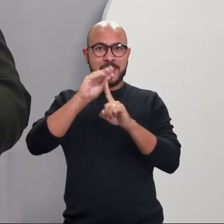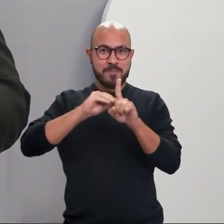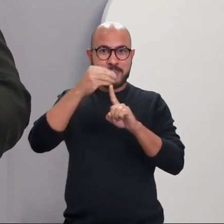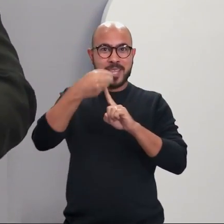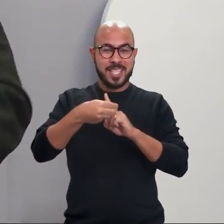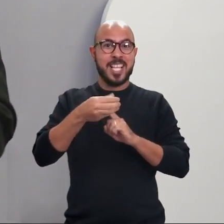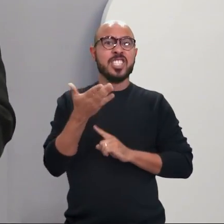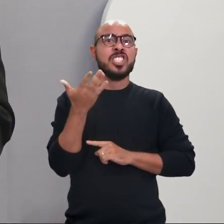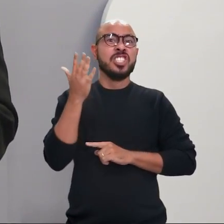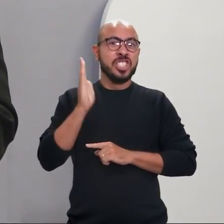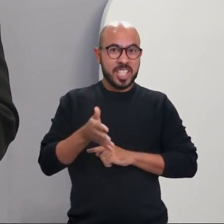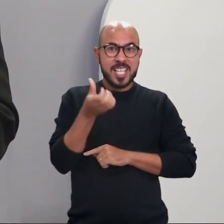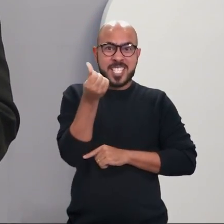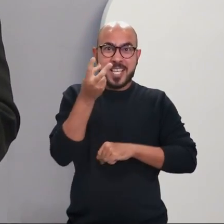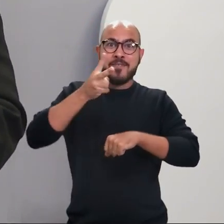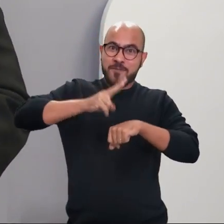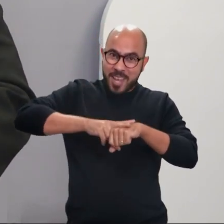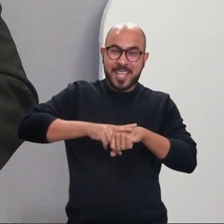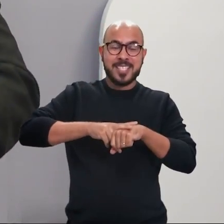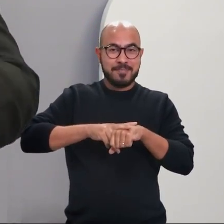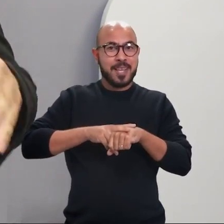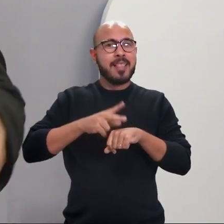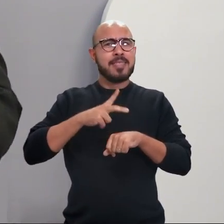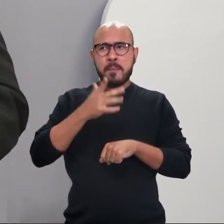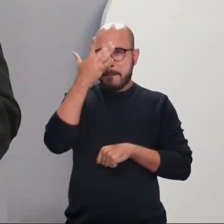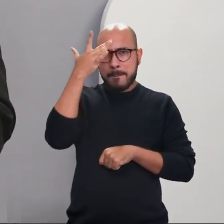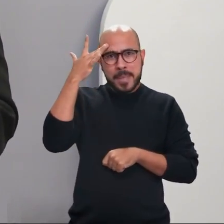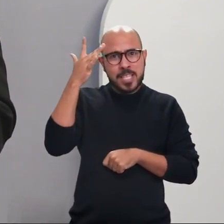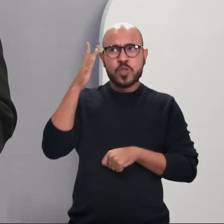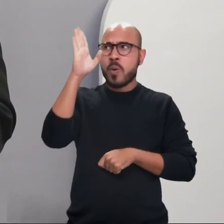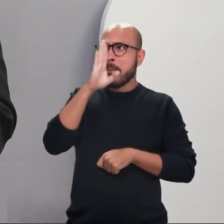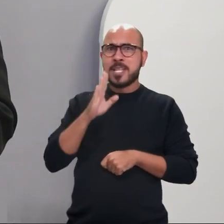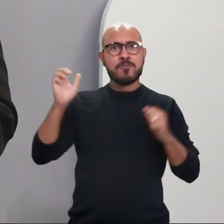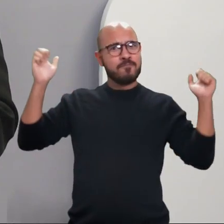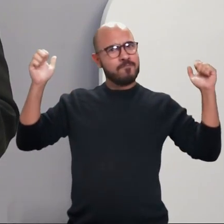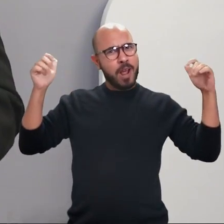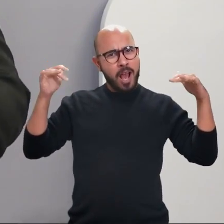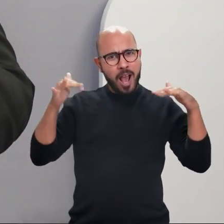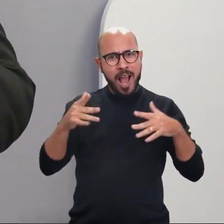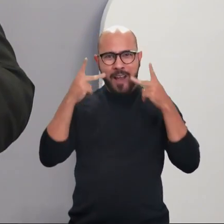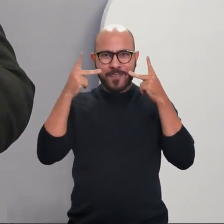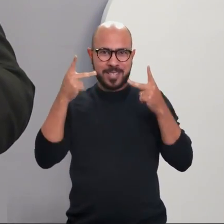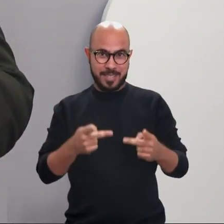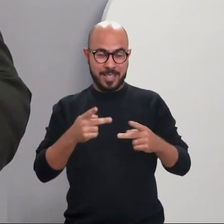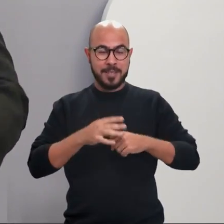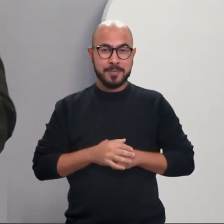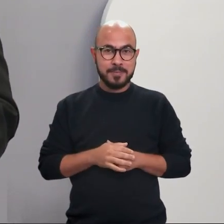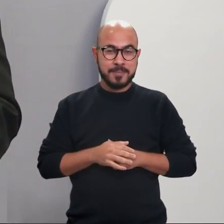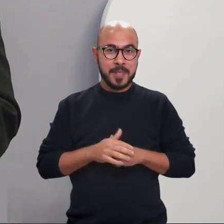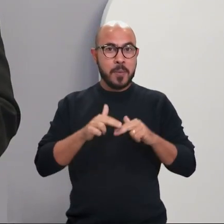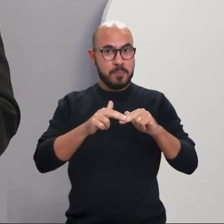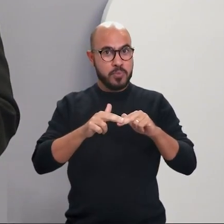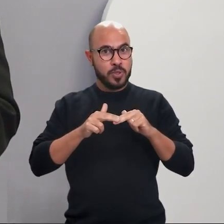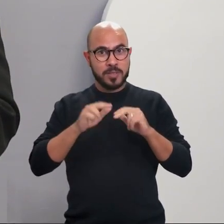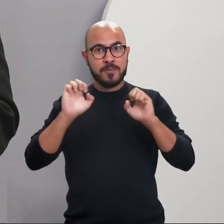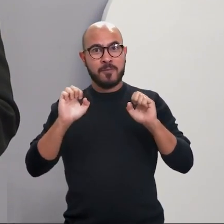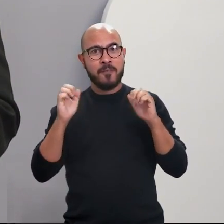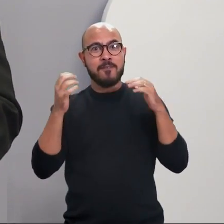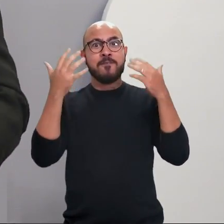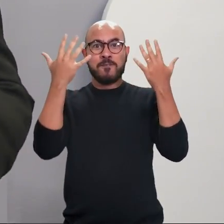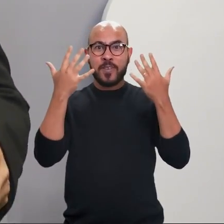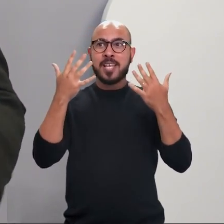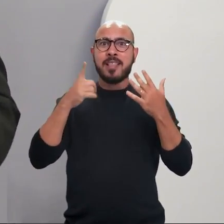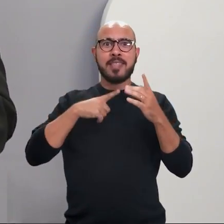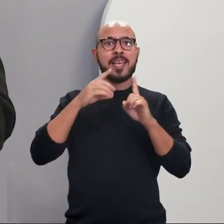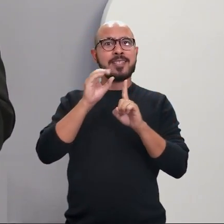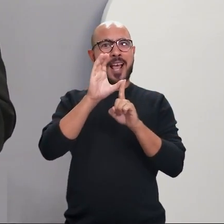sexta edição e leva visitantes de todo o país ao município. A festa também faz parte do calendário cívico,